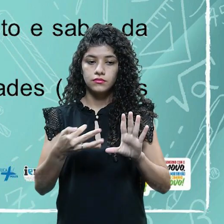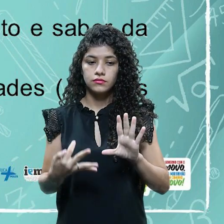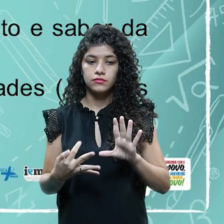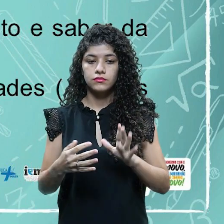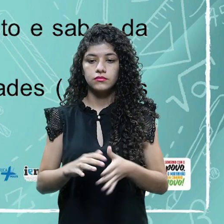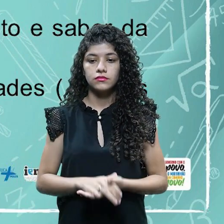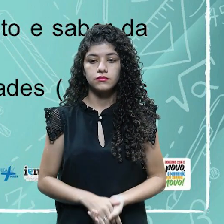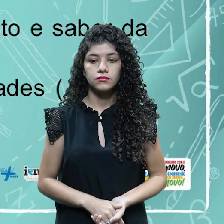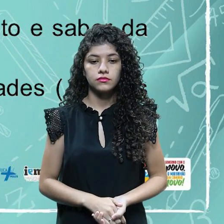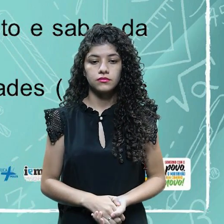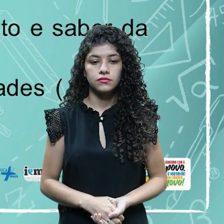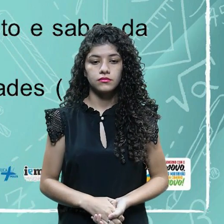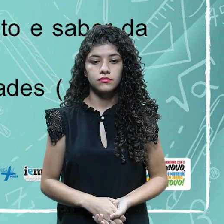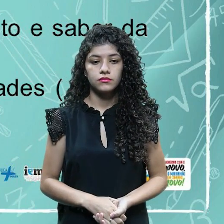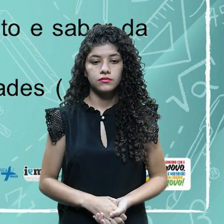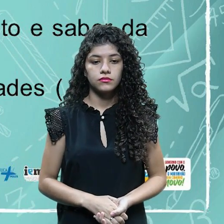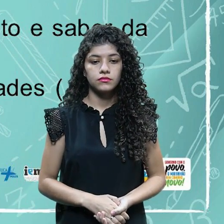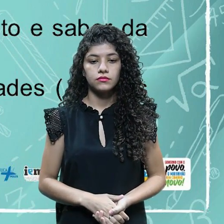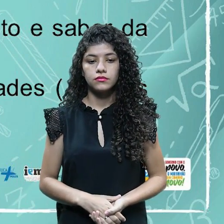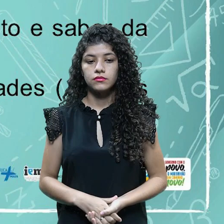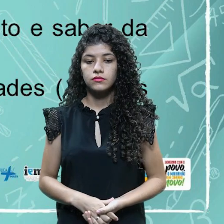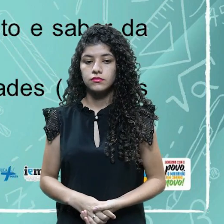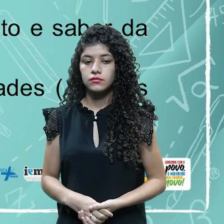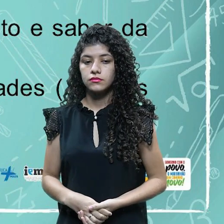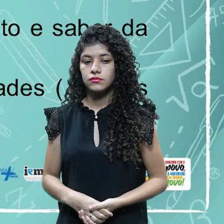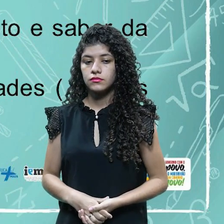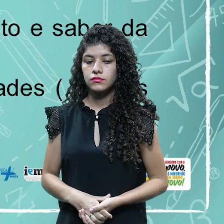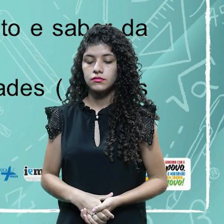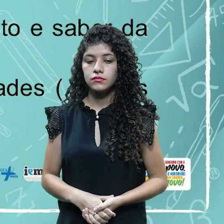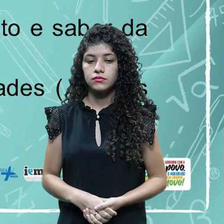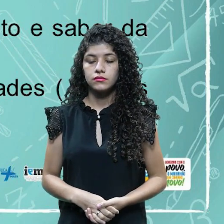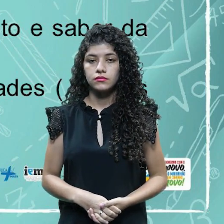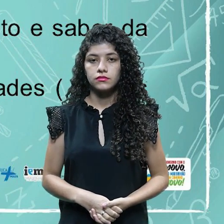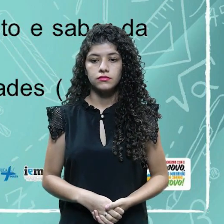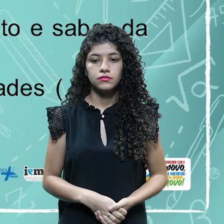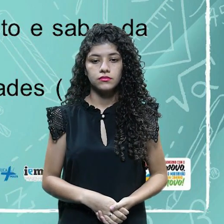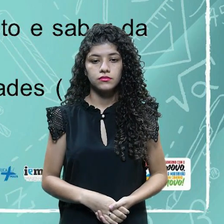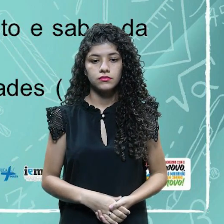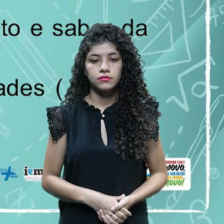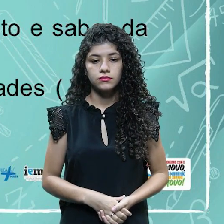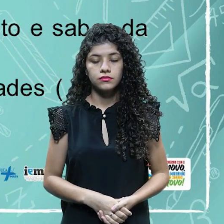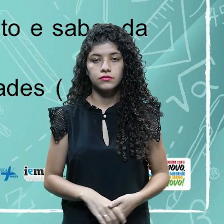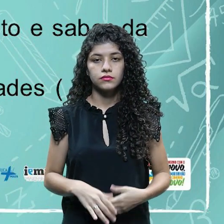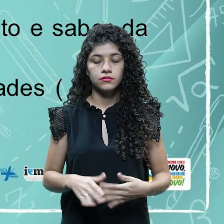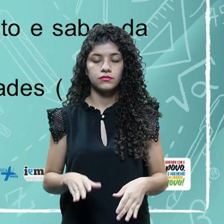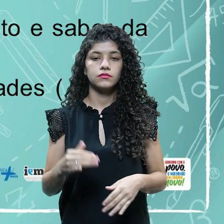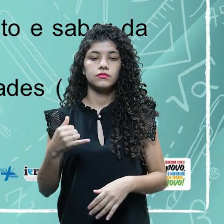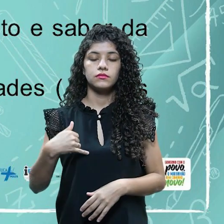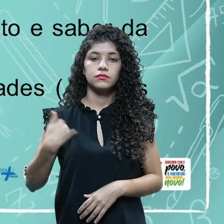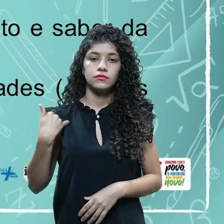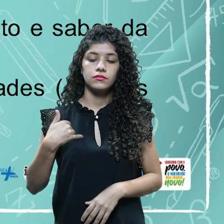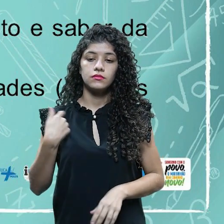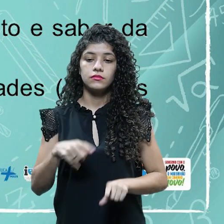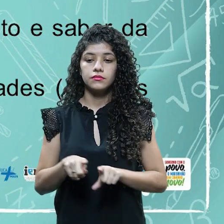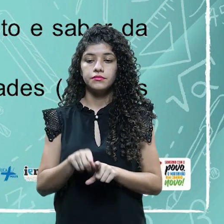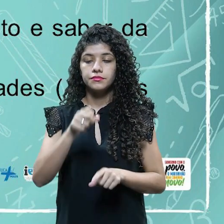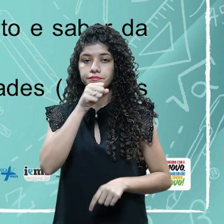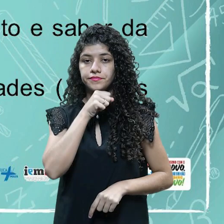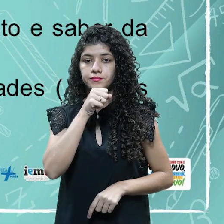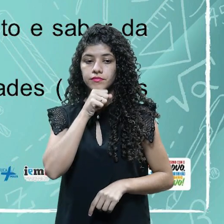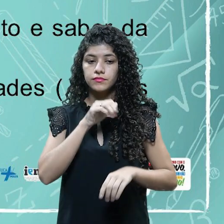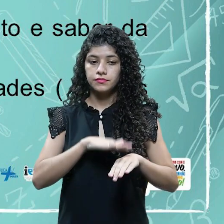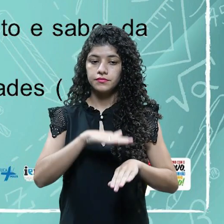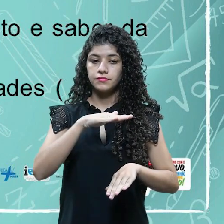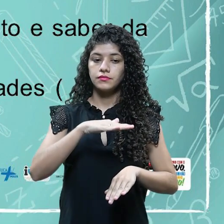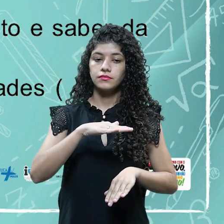Alguns eventos trabalham com a questão da idade, né, Se baseia nas idades de personalidade. O mais idoso precede